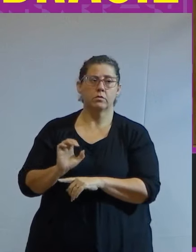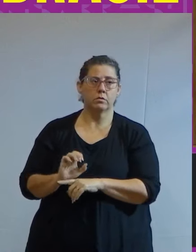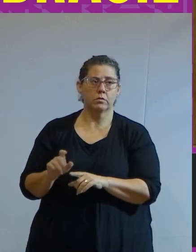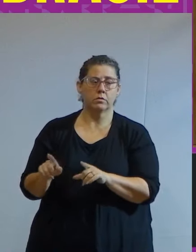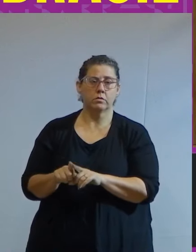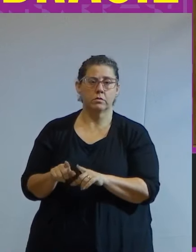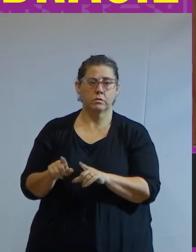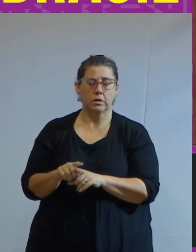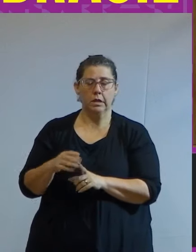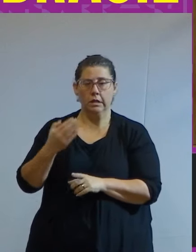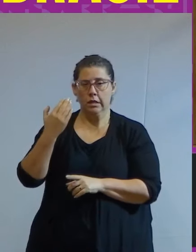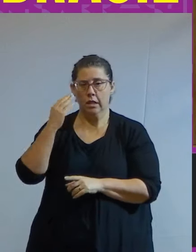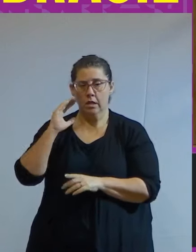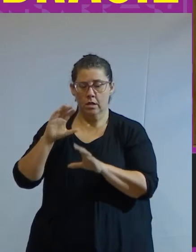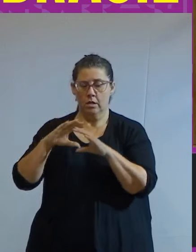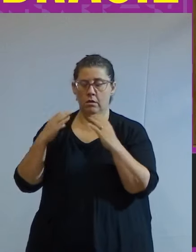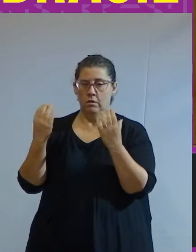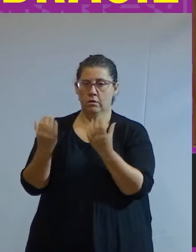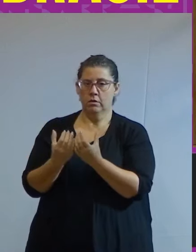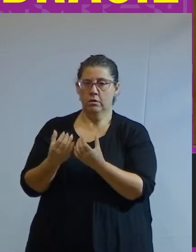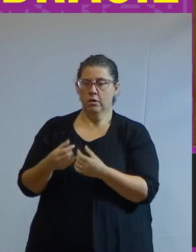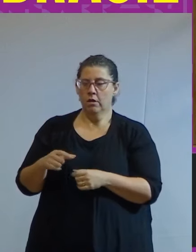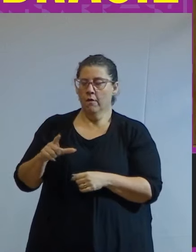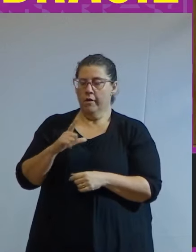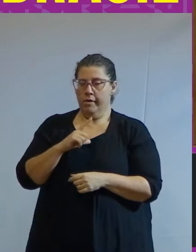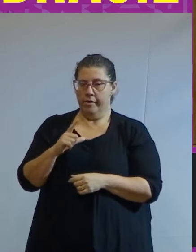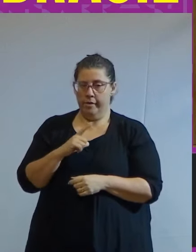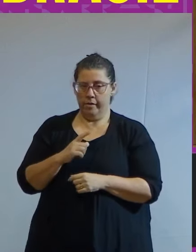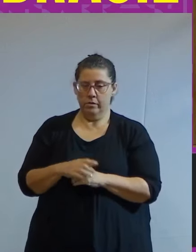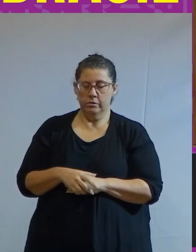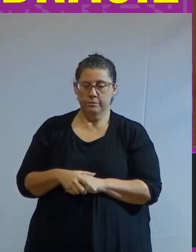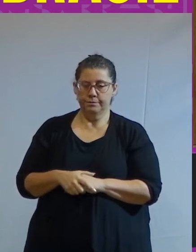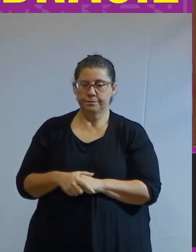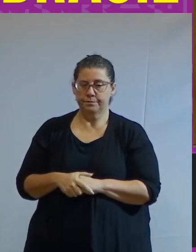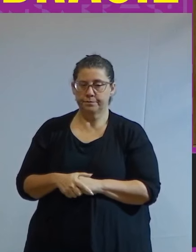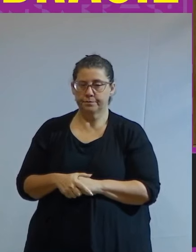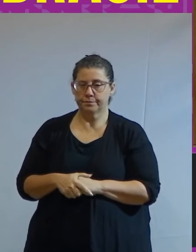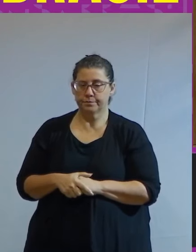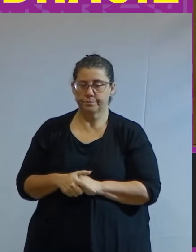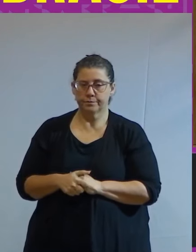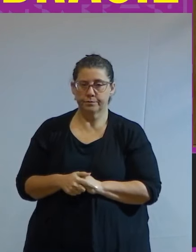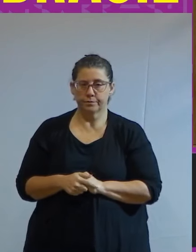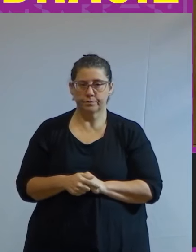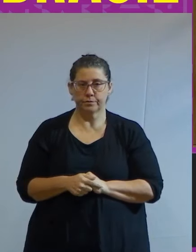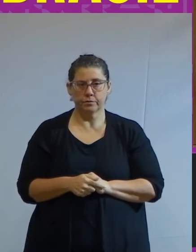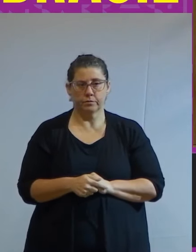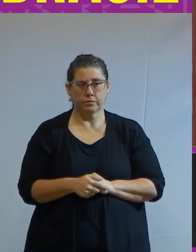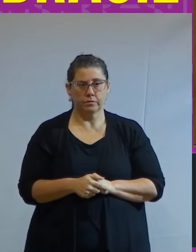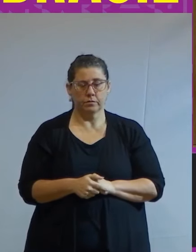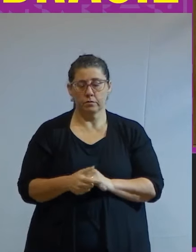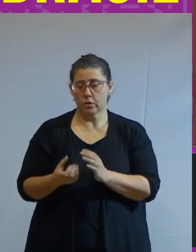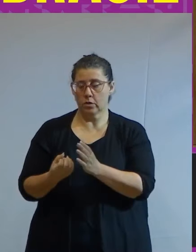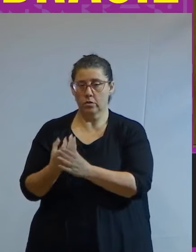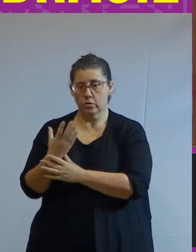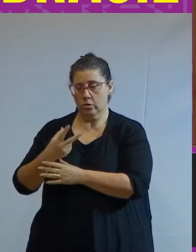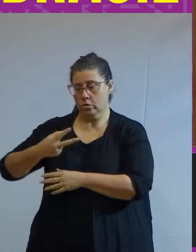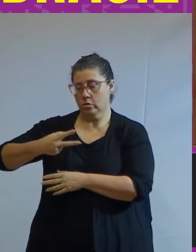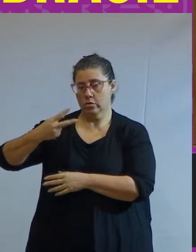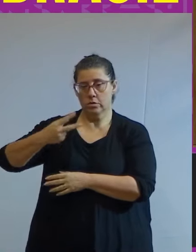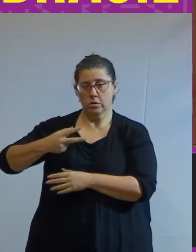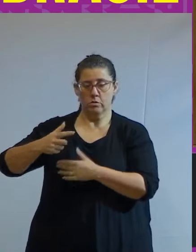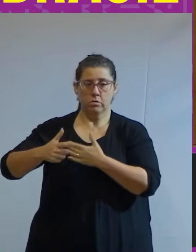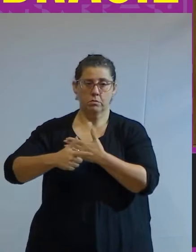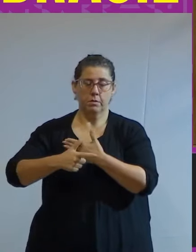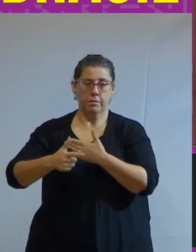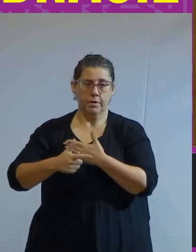encarnar a comunidade ilusória pressuposta a tais agentes e suas operações surge assim um segundo papel